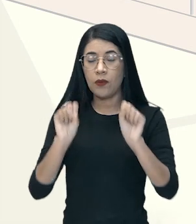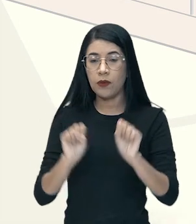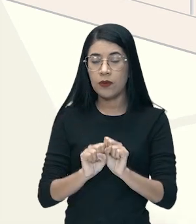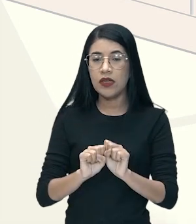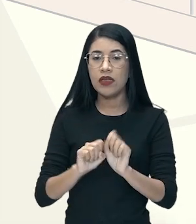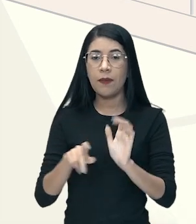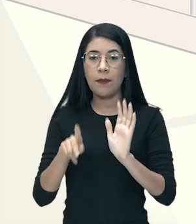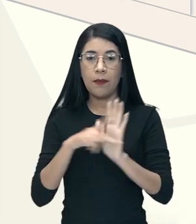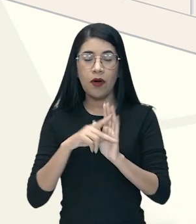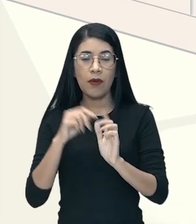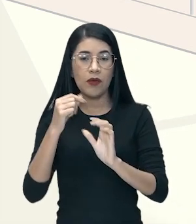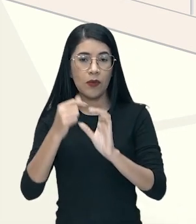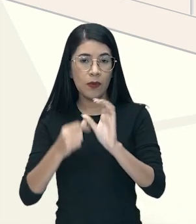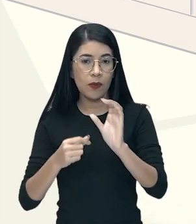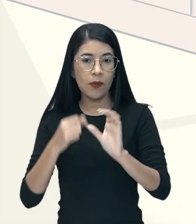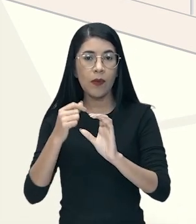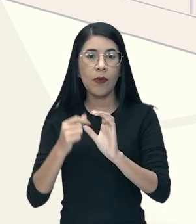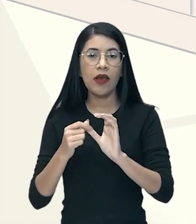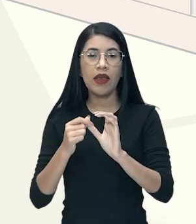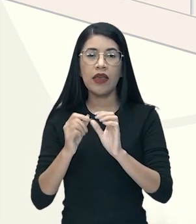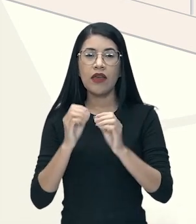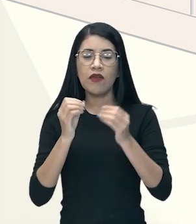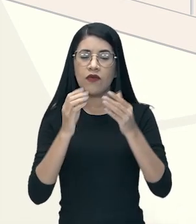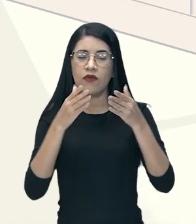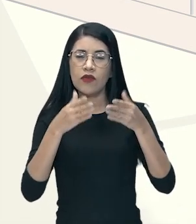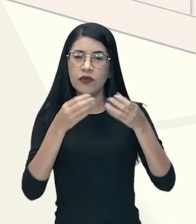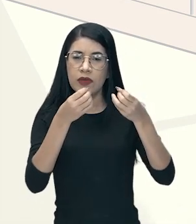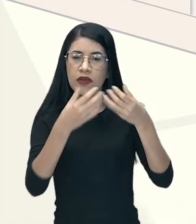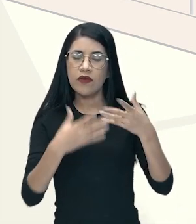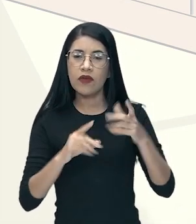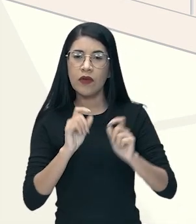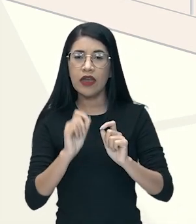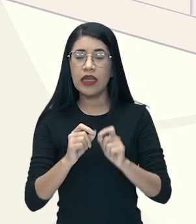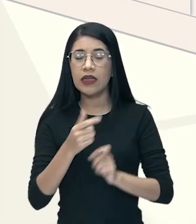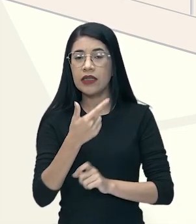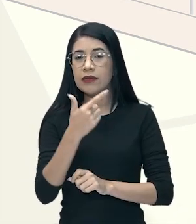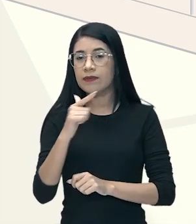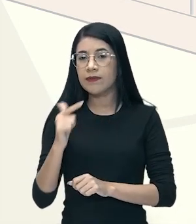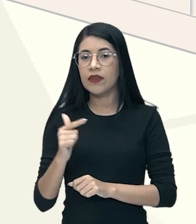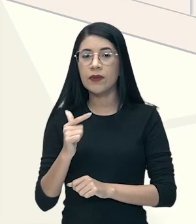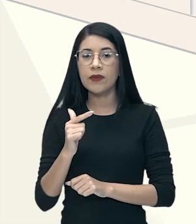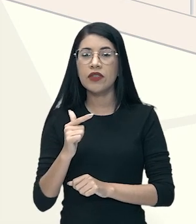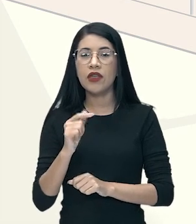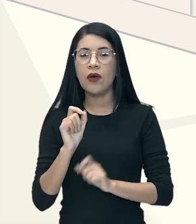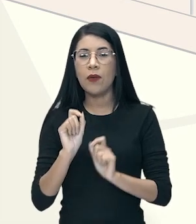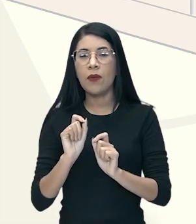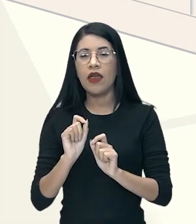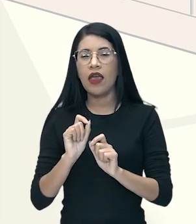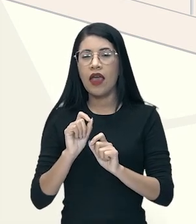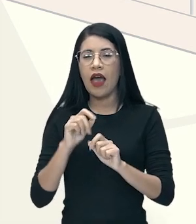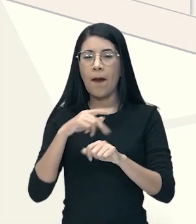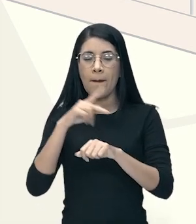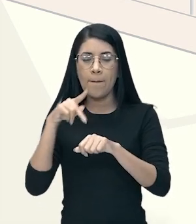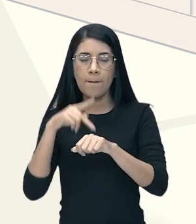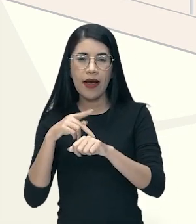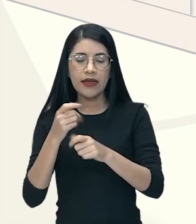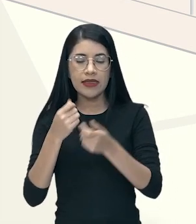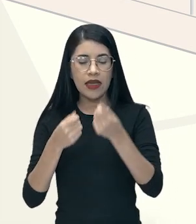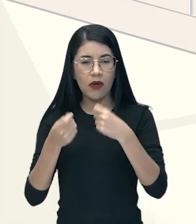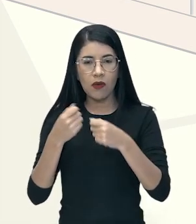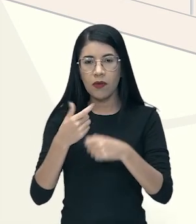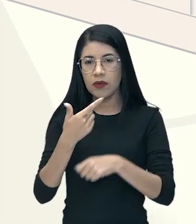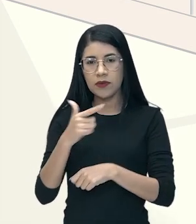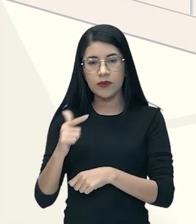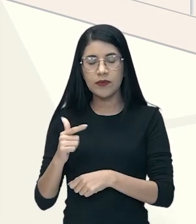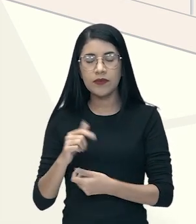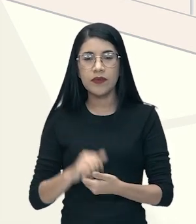capitalismo, que pregava a inoperância, melhor, a inexistência do Estado em relação à economia. O Estado não